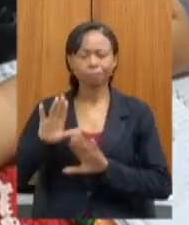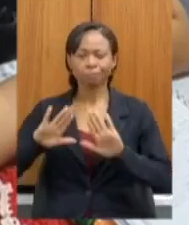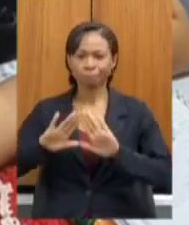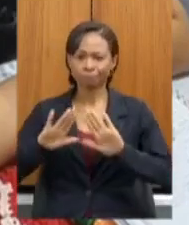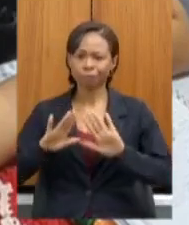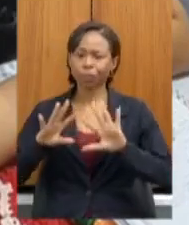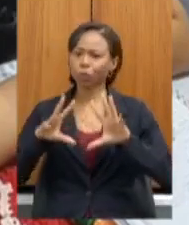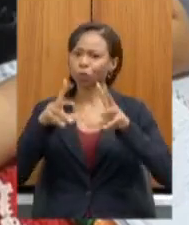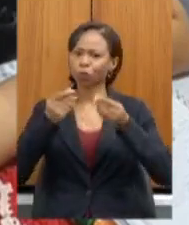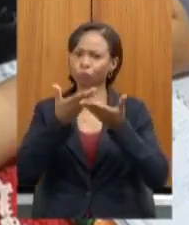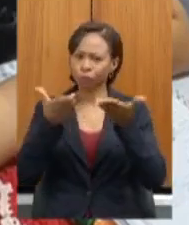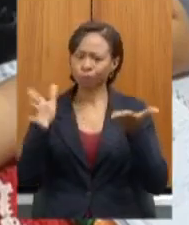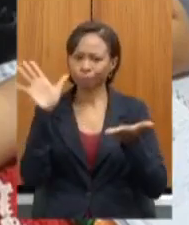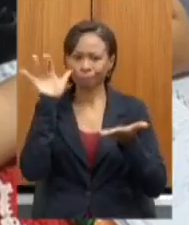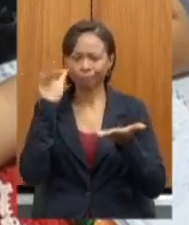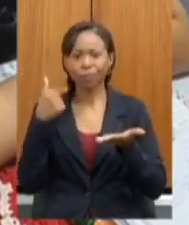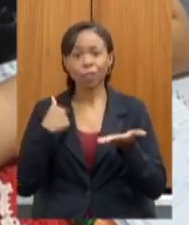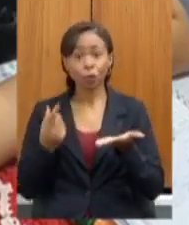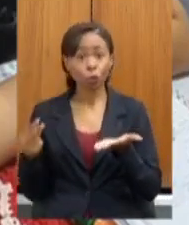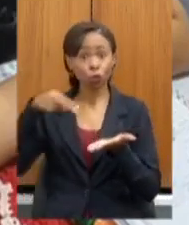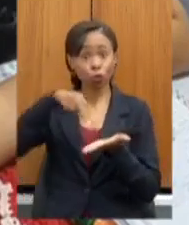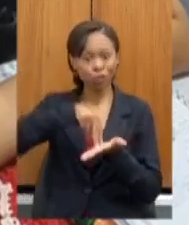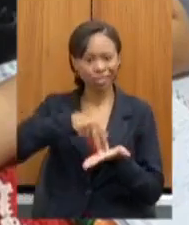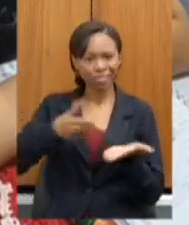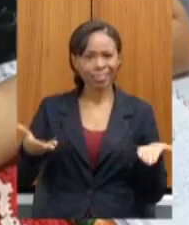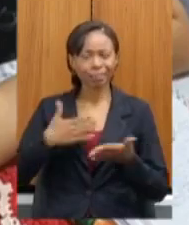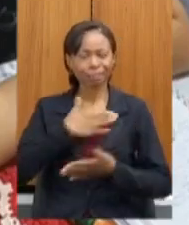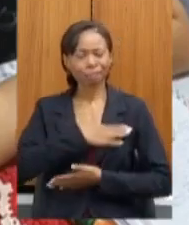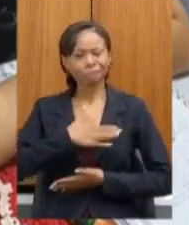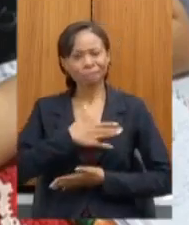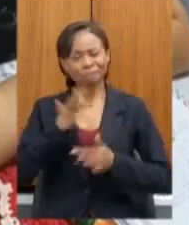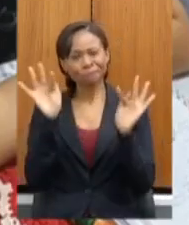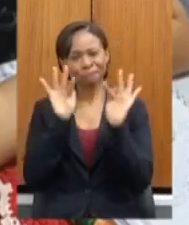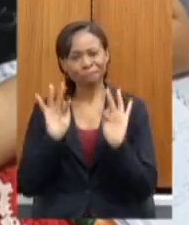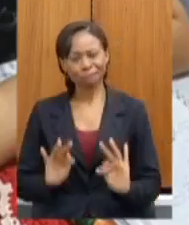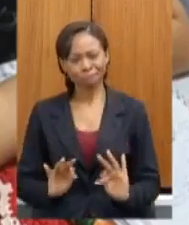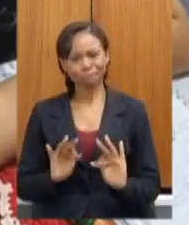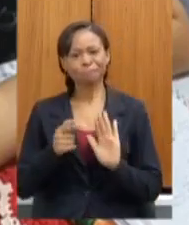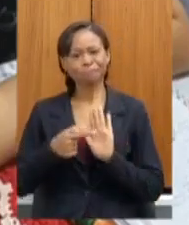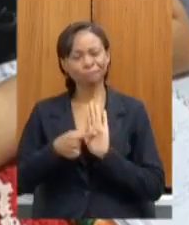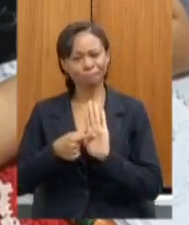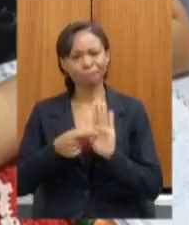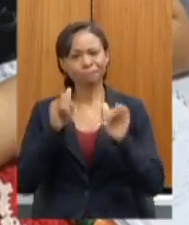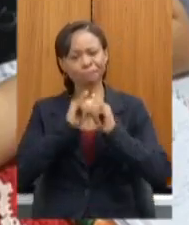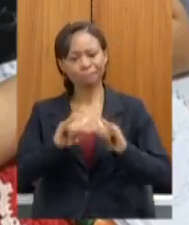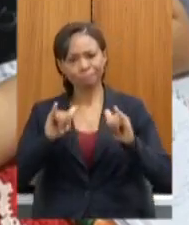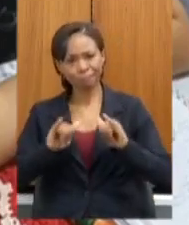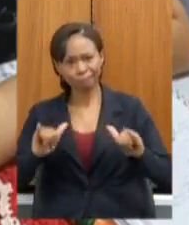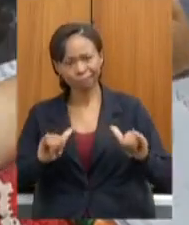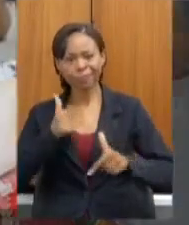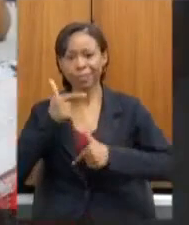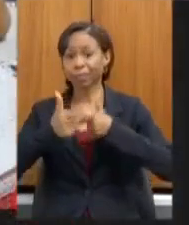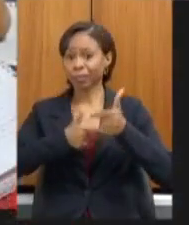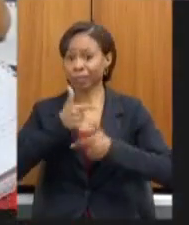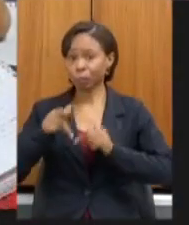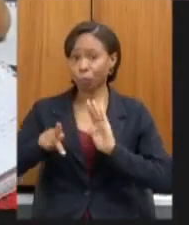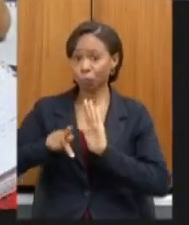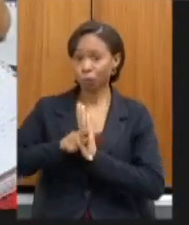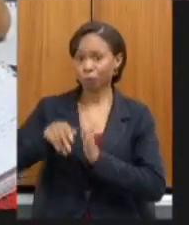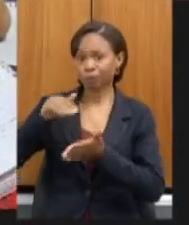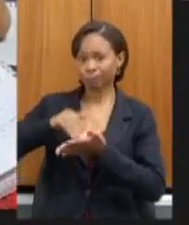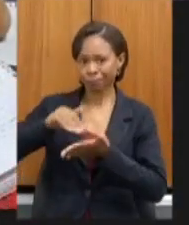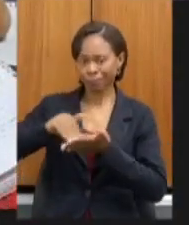alegria que eu volto a essa casa, muito feliz de poder prestar aqui os esclarecimentos do trabalho que a Secretaria de